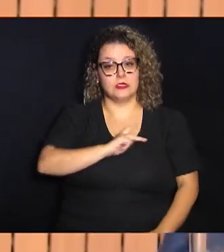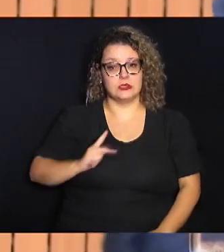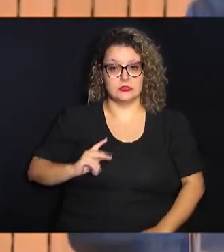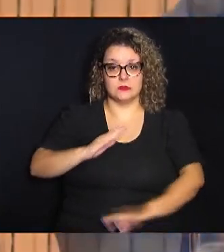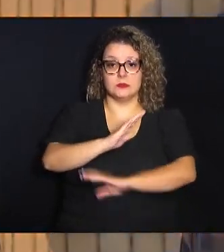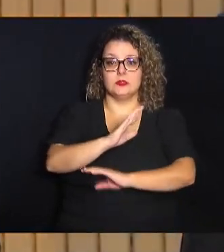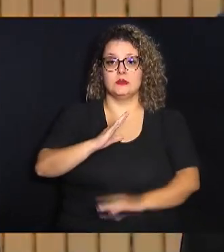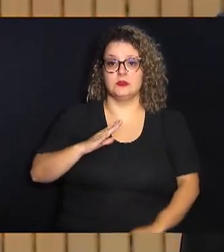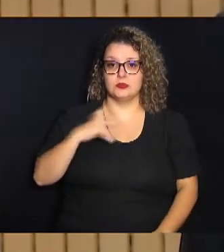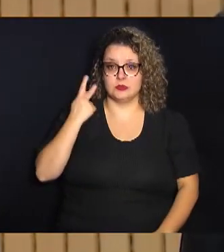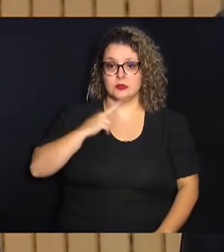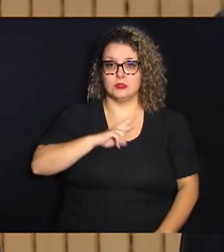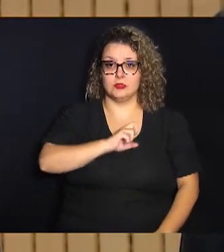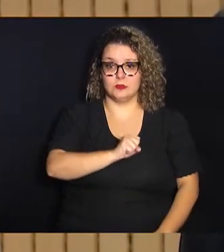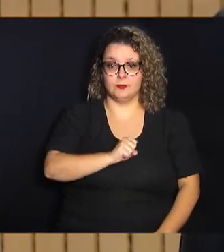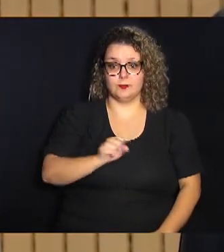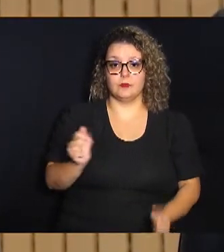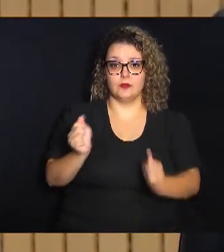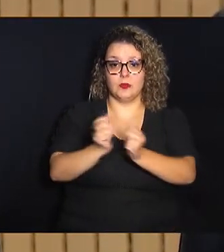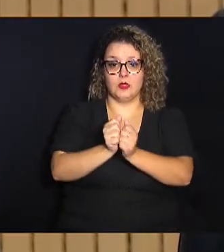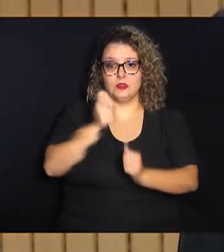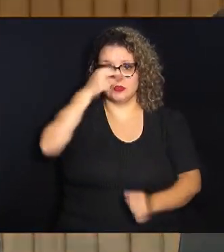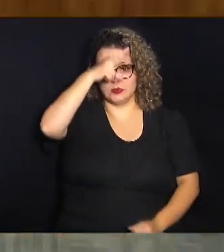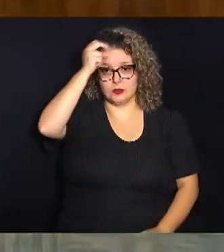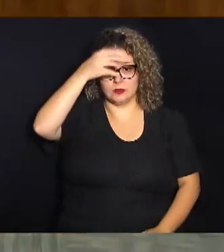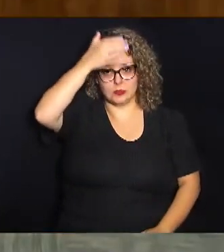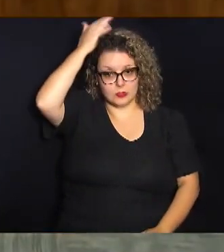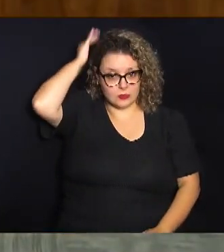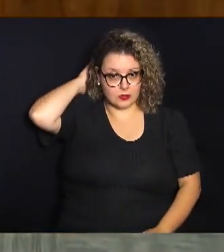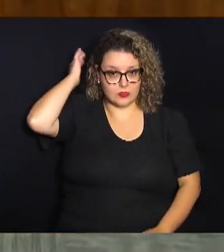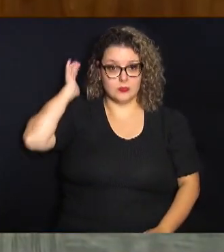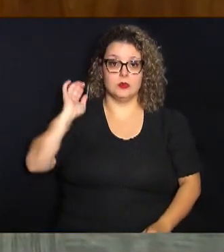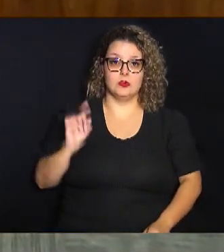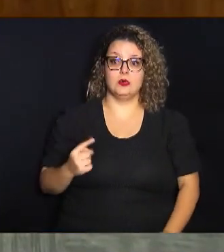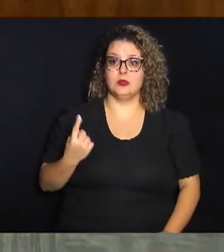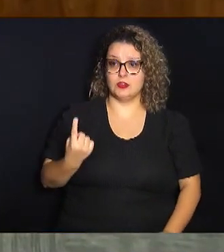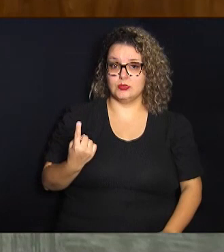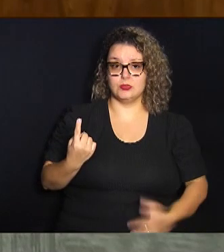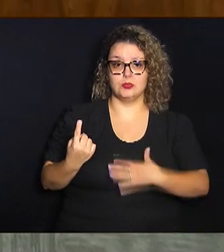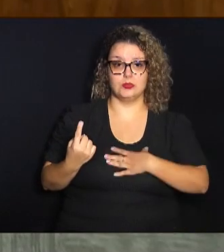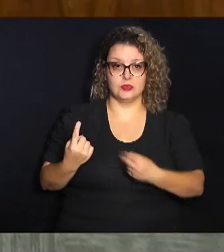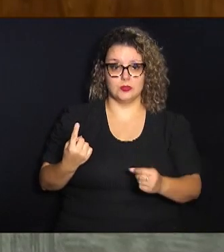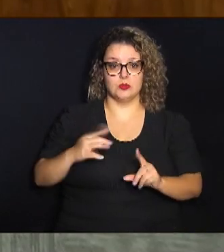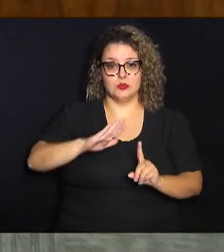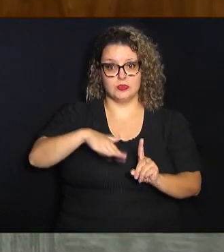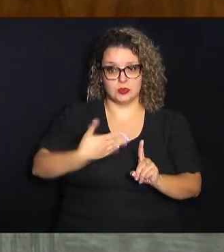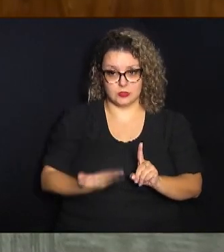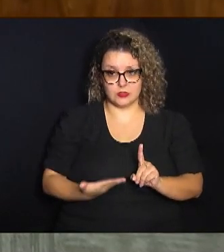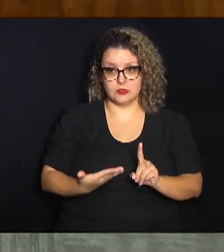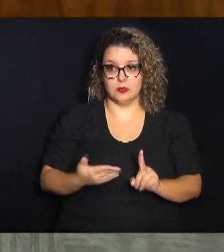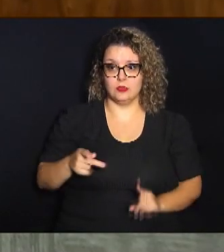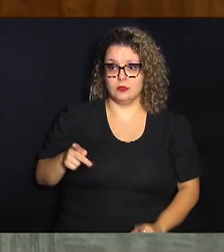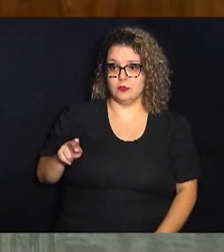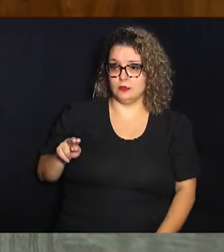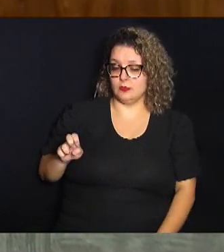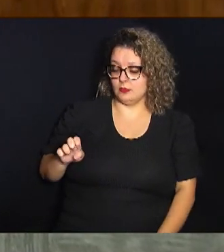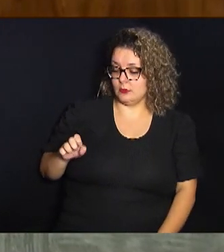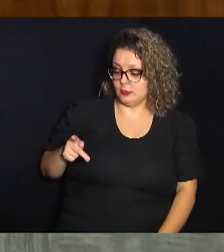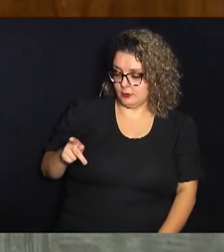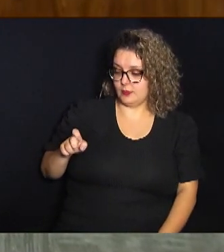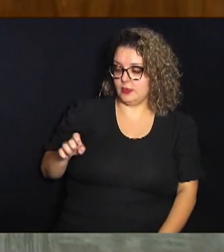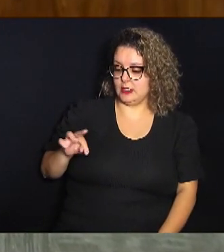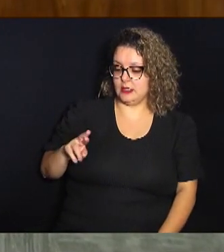vereador Luiz Rossini, ao lado do prefeito Dário Saad e de um dos filhos do homenageado, Peter Panuto, atual